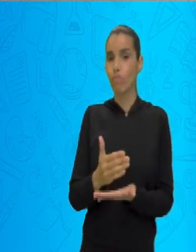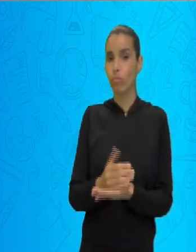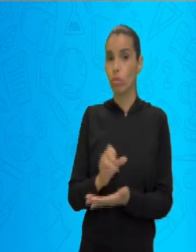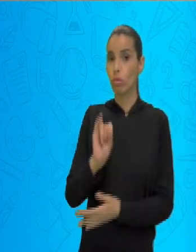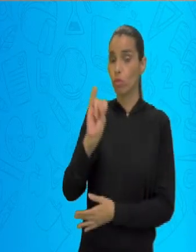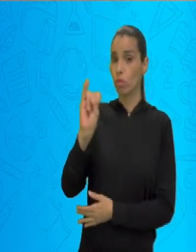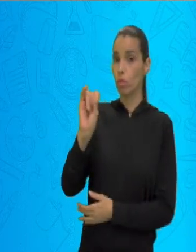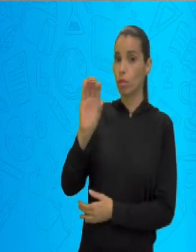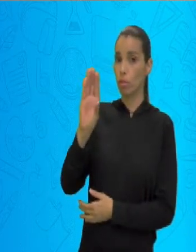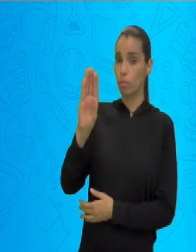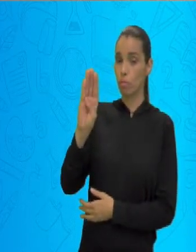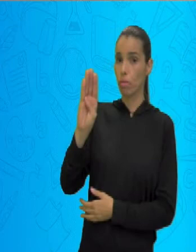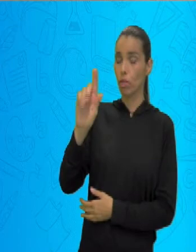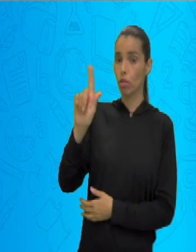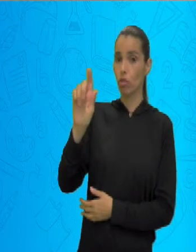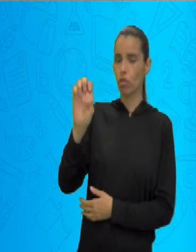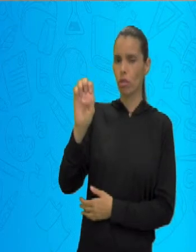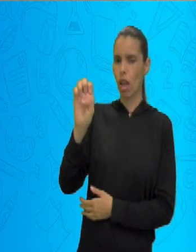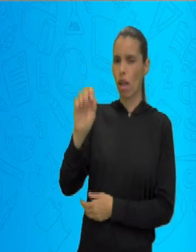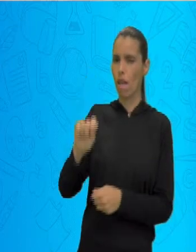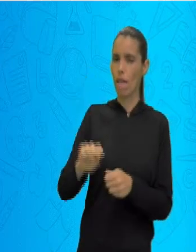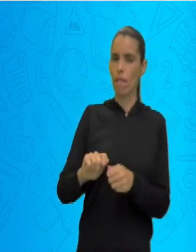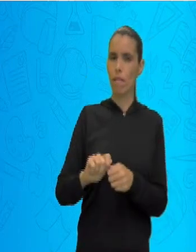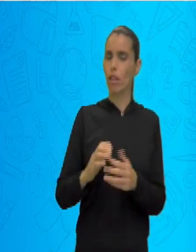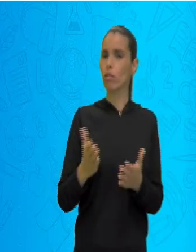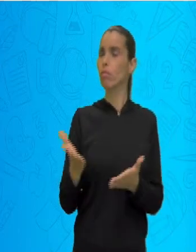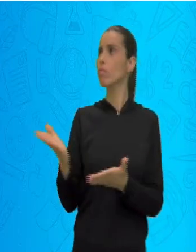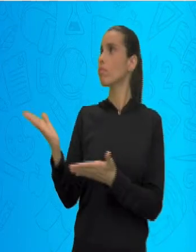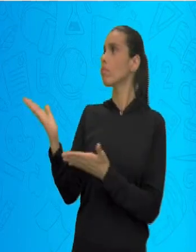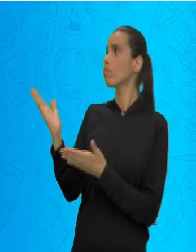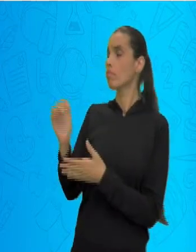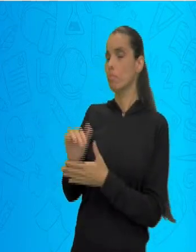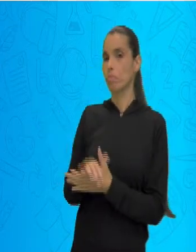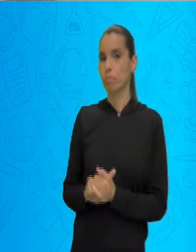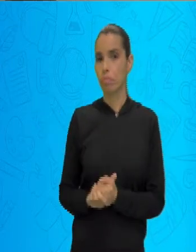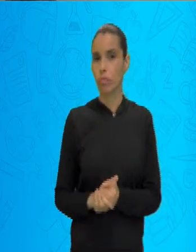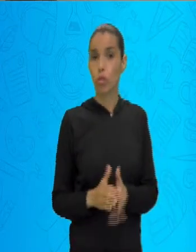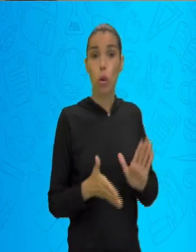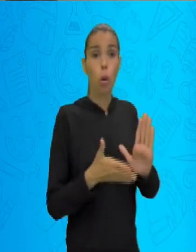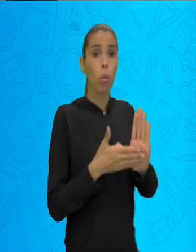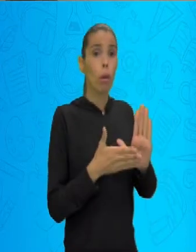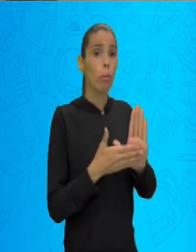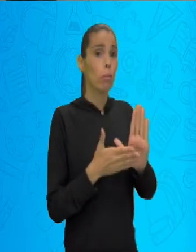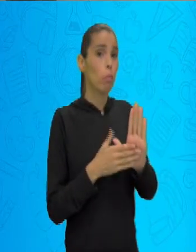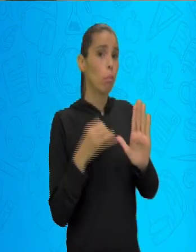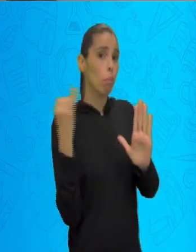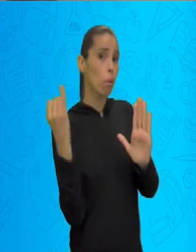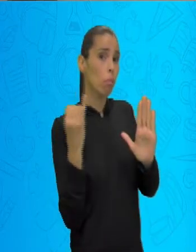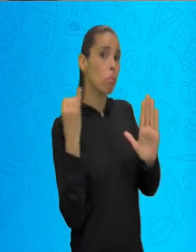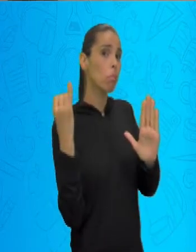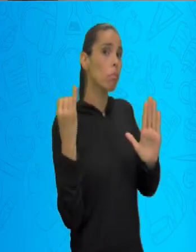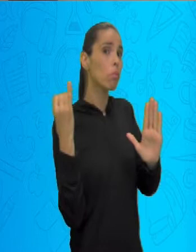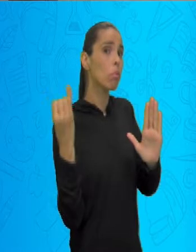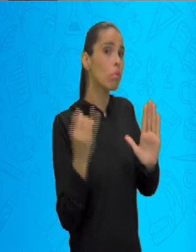proposta interessante. O ensino da geografia.